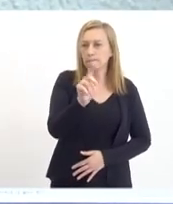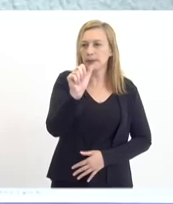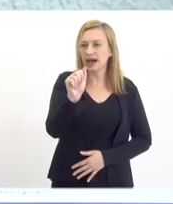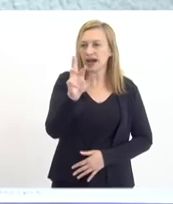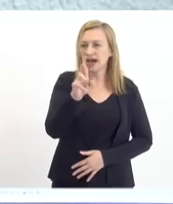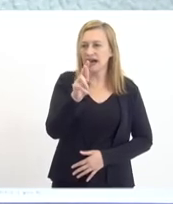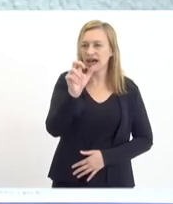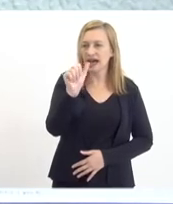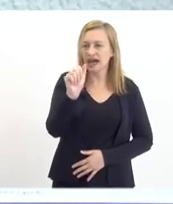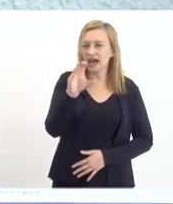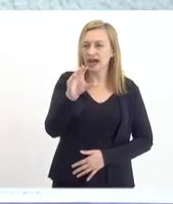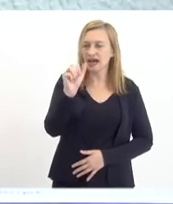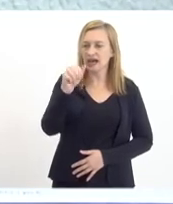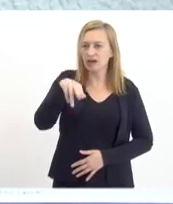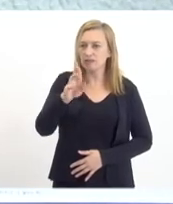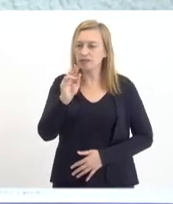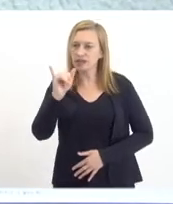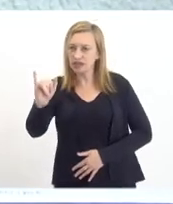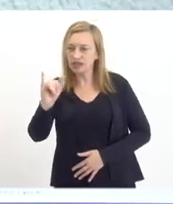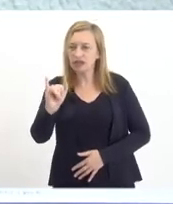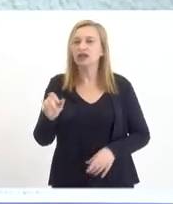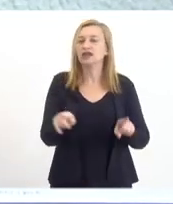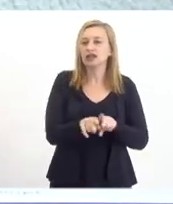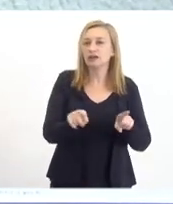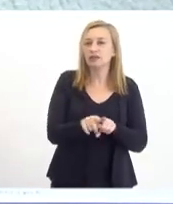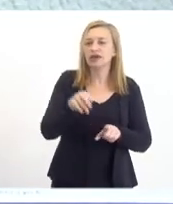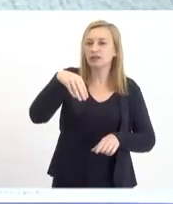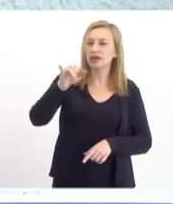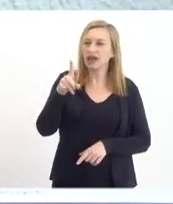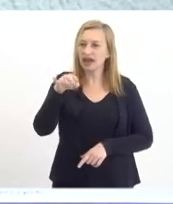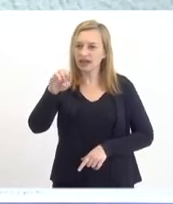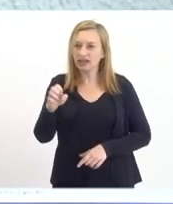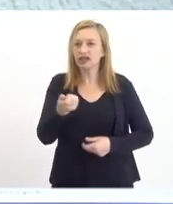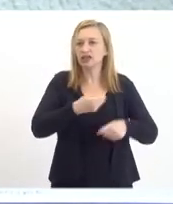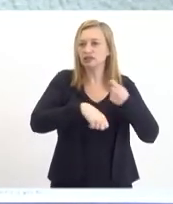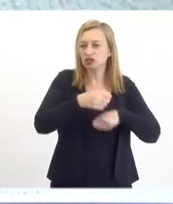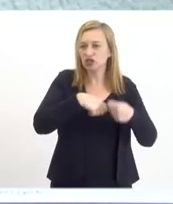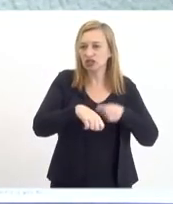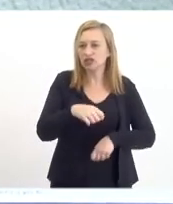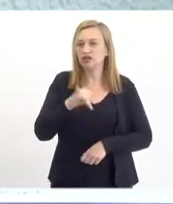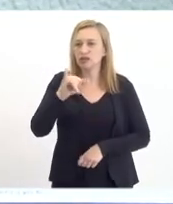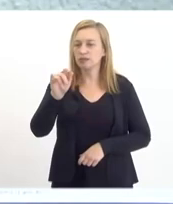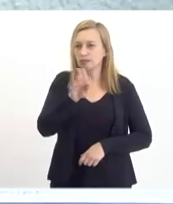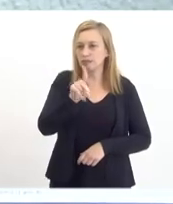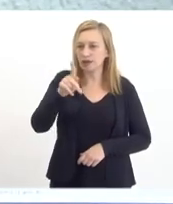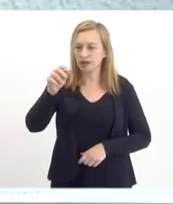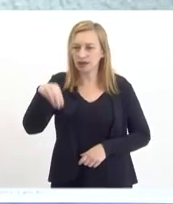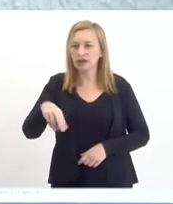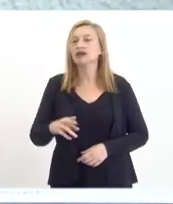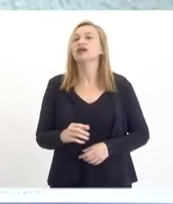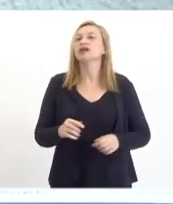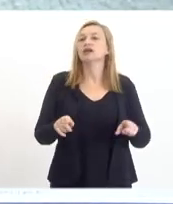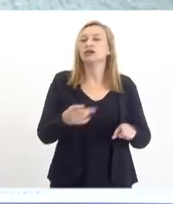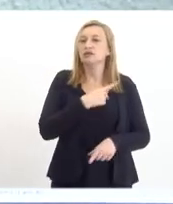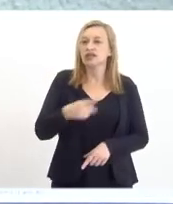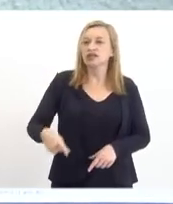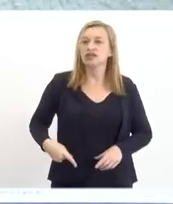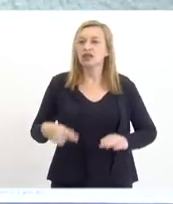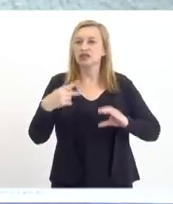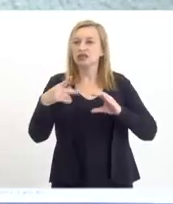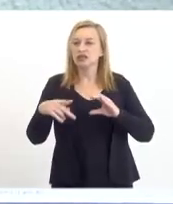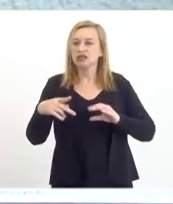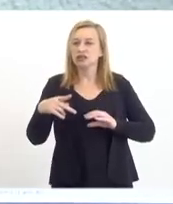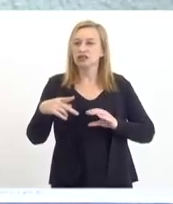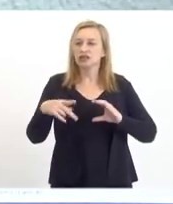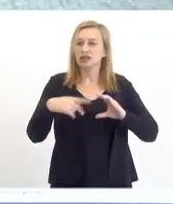saudar a Milene, gerente administrativa do IPAM, saudar o presidente da Câmara de Diretores